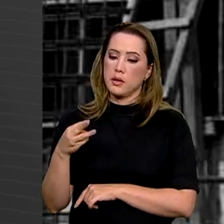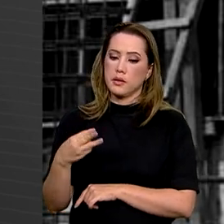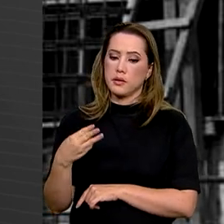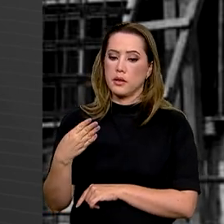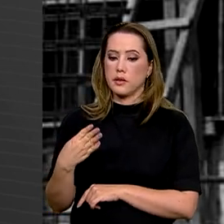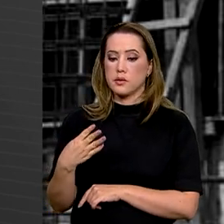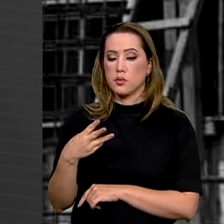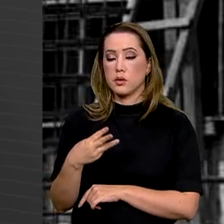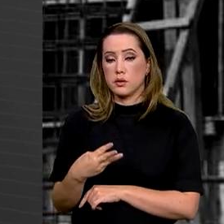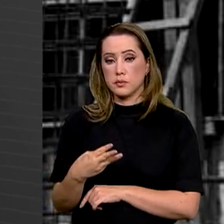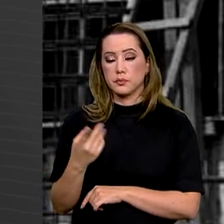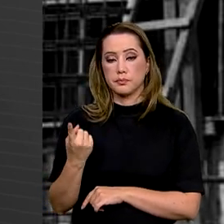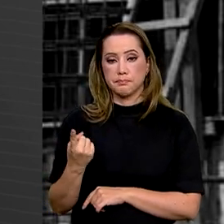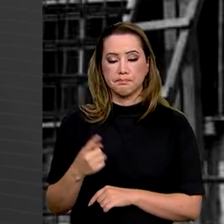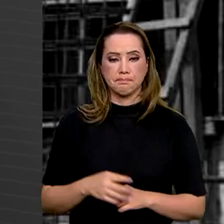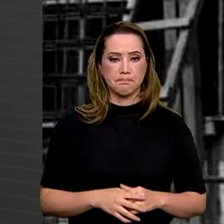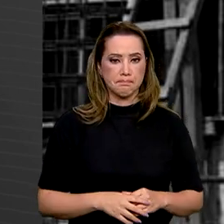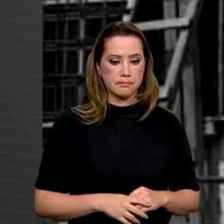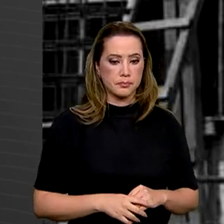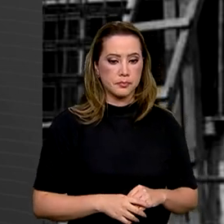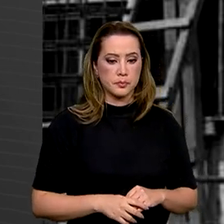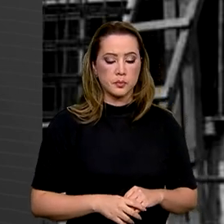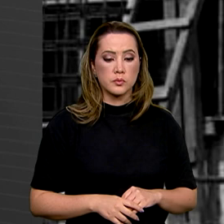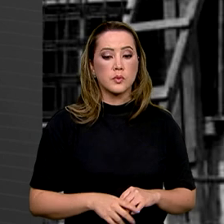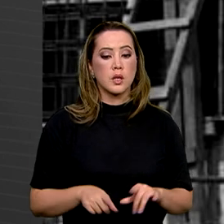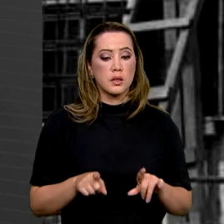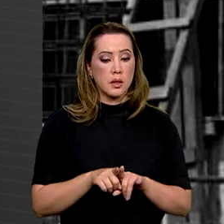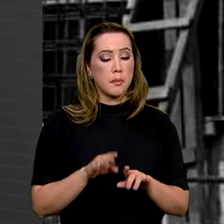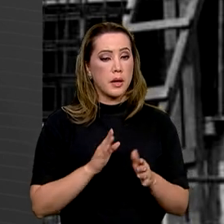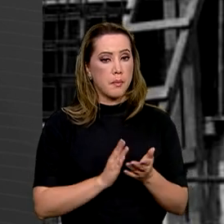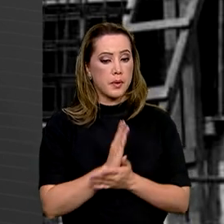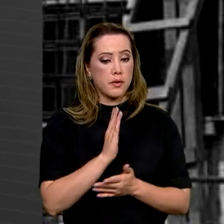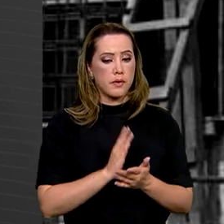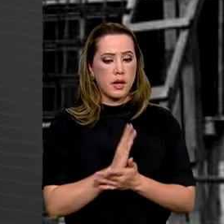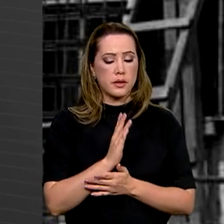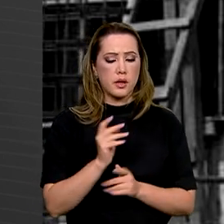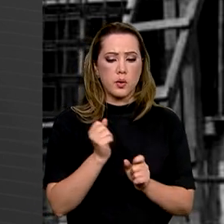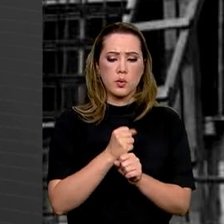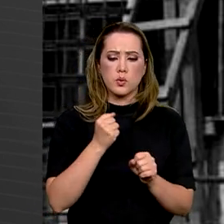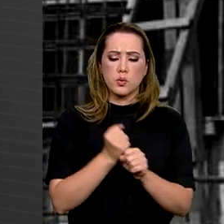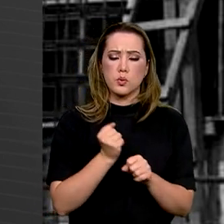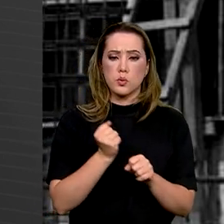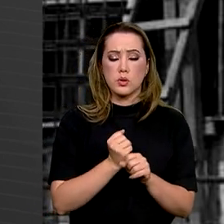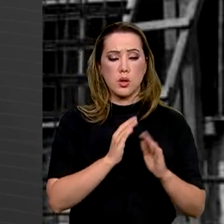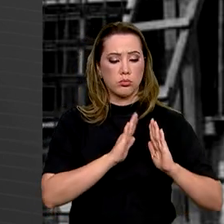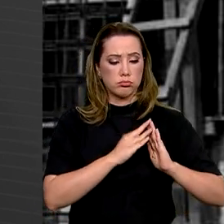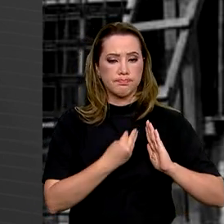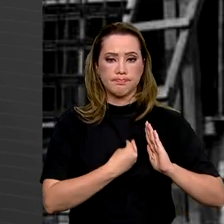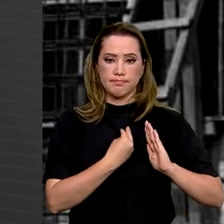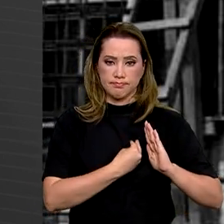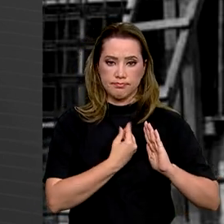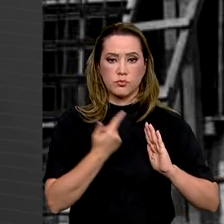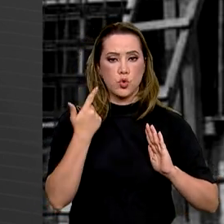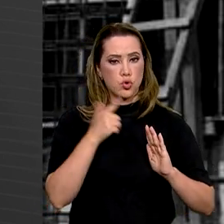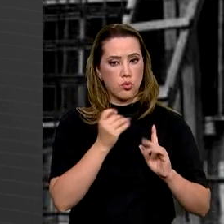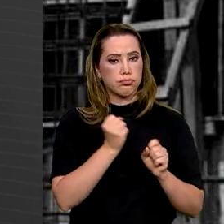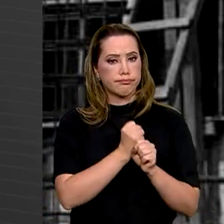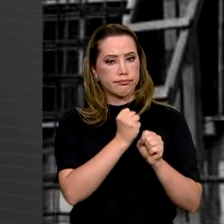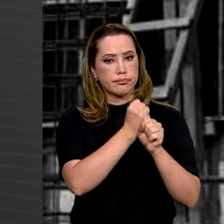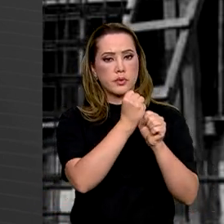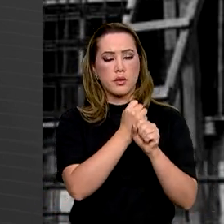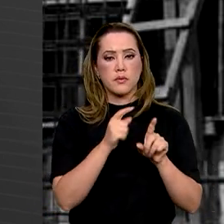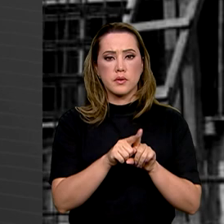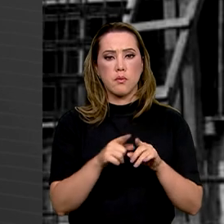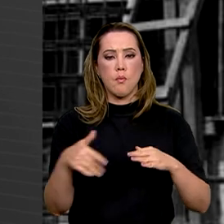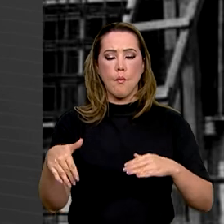que liga Teresina ao litoral piauiense. Também foi aprovada a construção e retomada de obras do Minha Casa Minha Vida e de